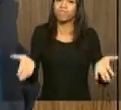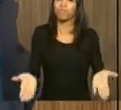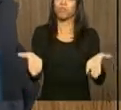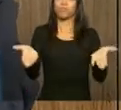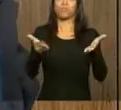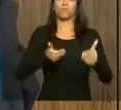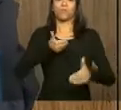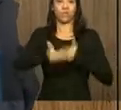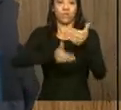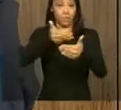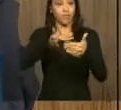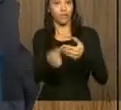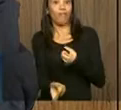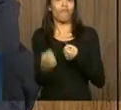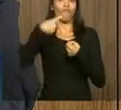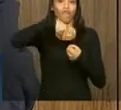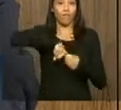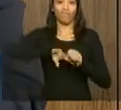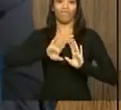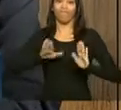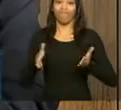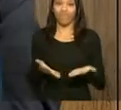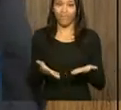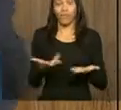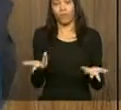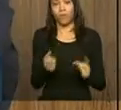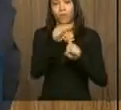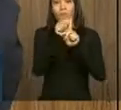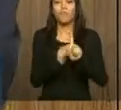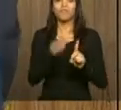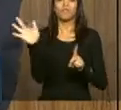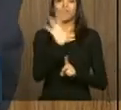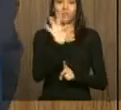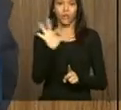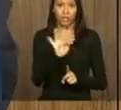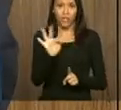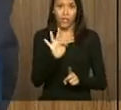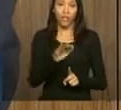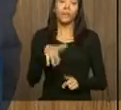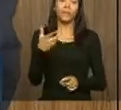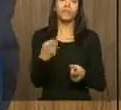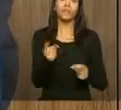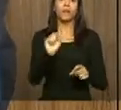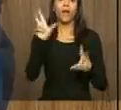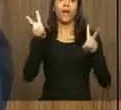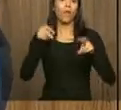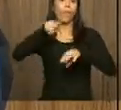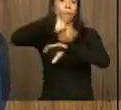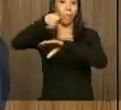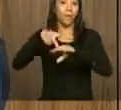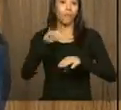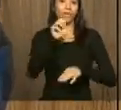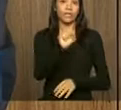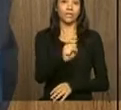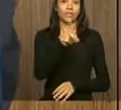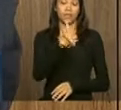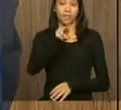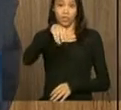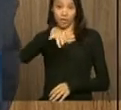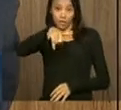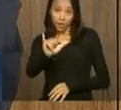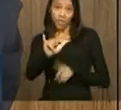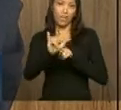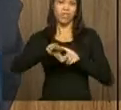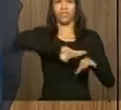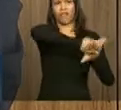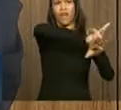sendo retomado. Então, em fevereiro, em Sidney, os ministros de finanças aprovaram a ideia de tentar fazer com que